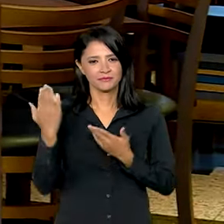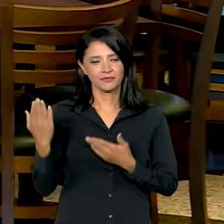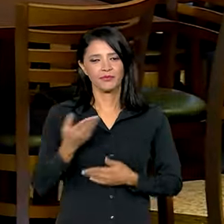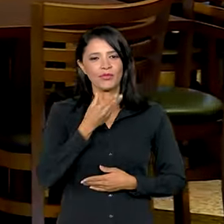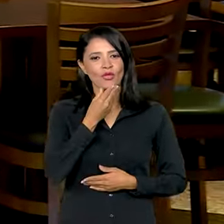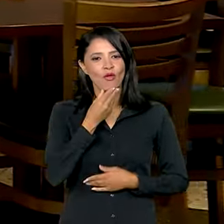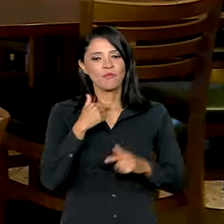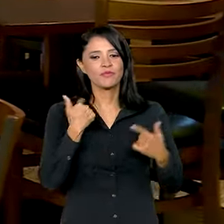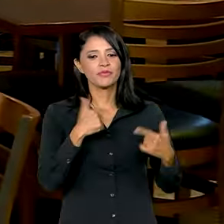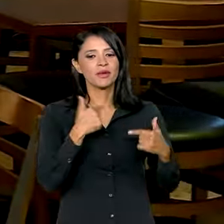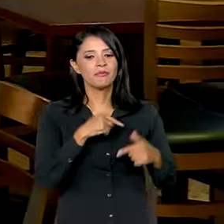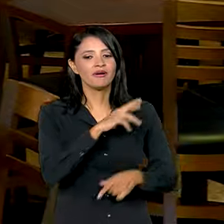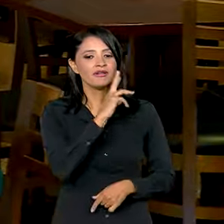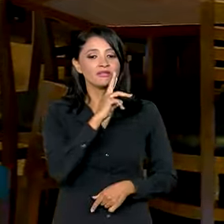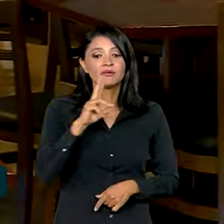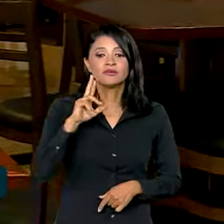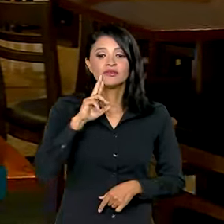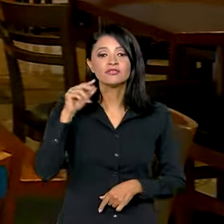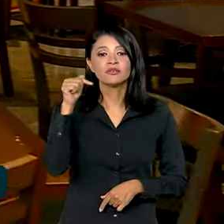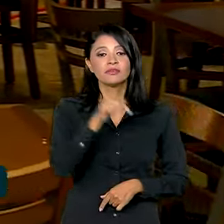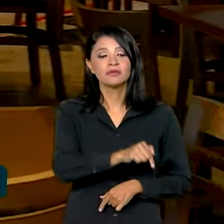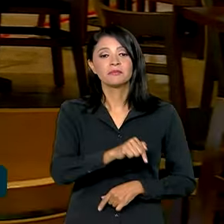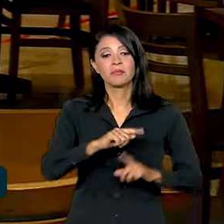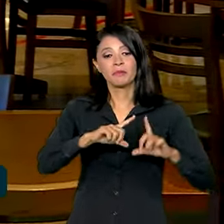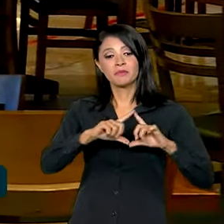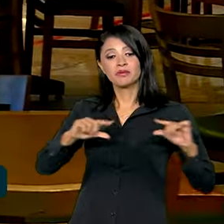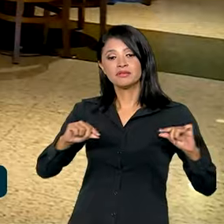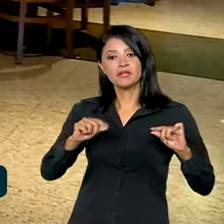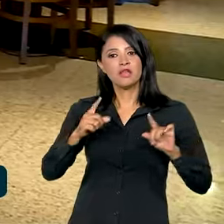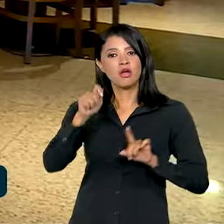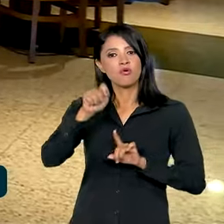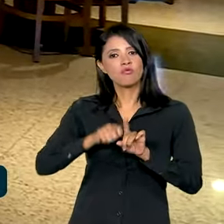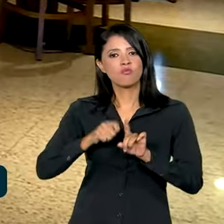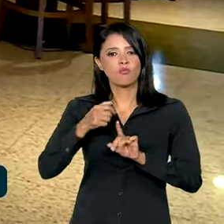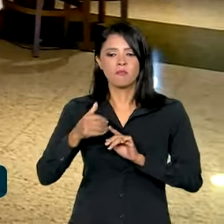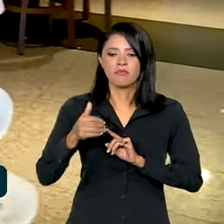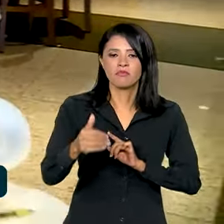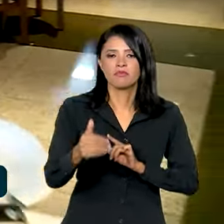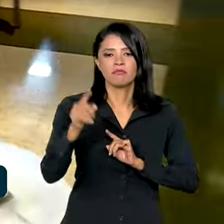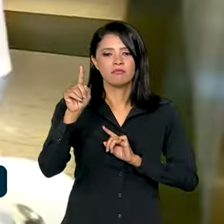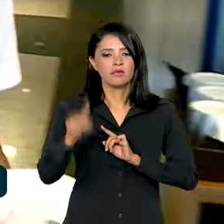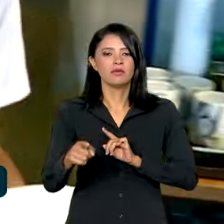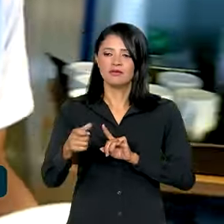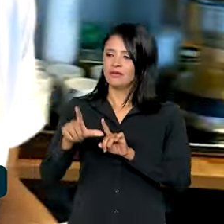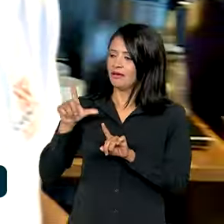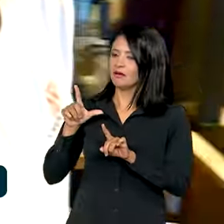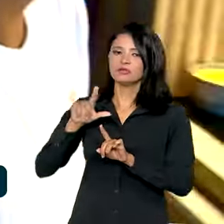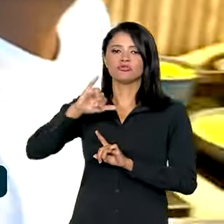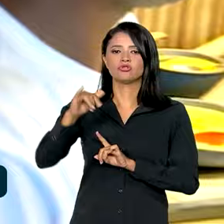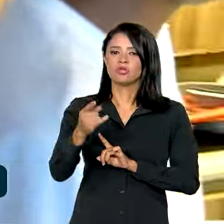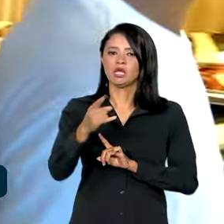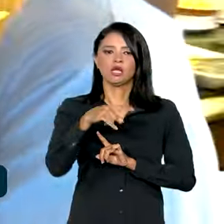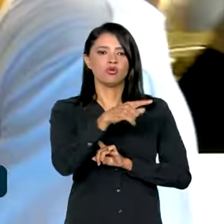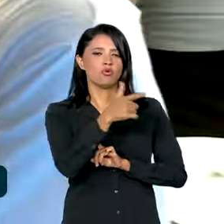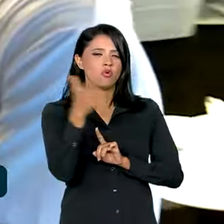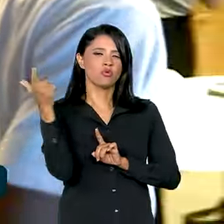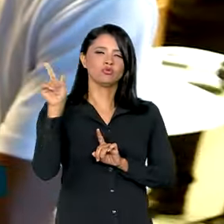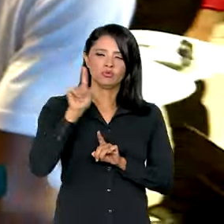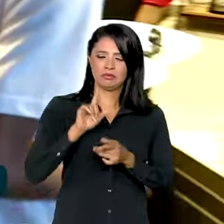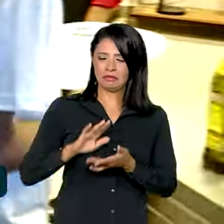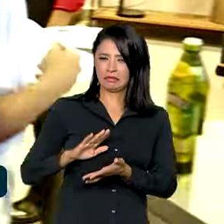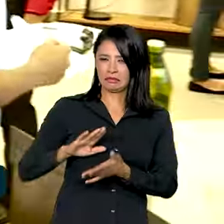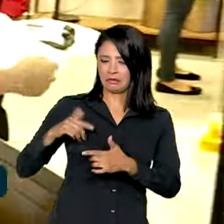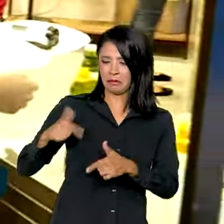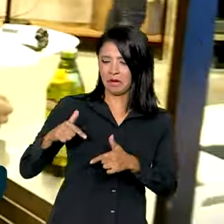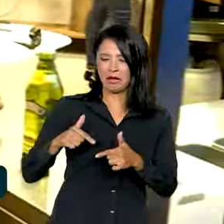trabalha neste restaurante em Brasília há pouco mais de um mês. Em janeiro, ele tinha pedido demissão do antigo emprego